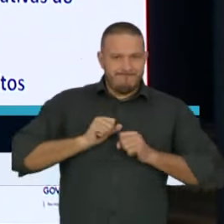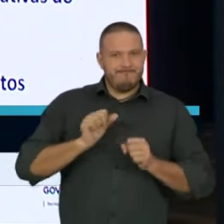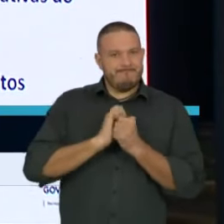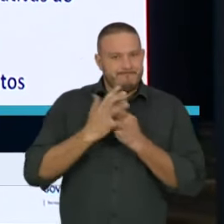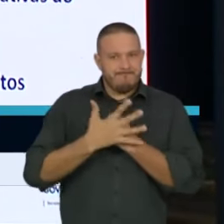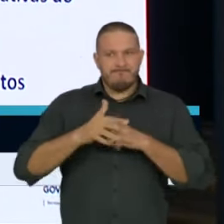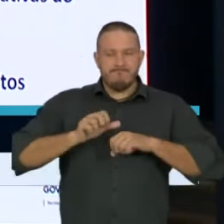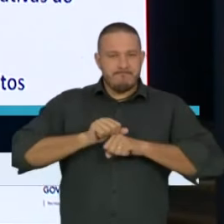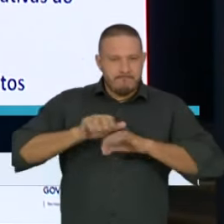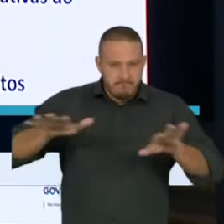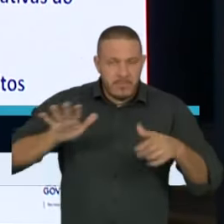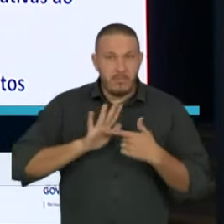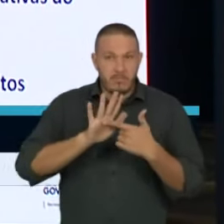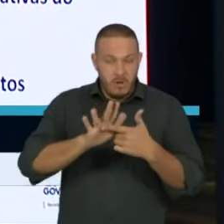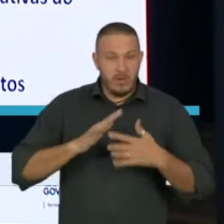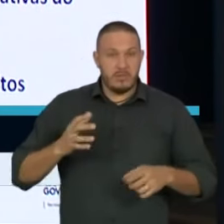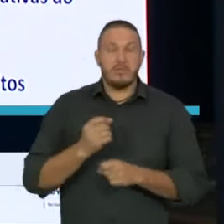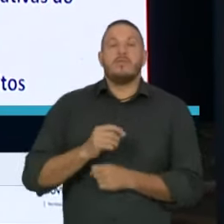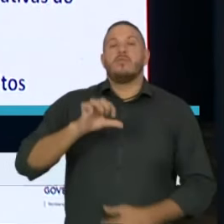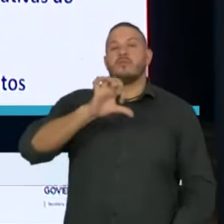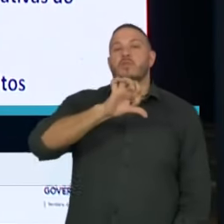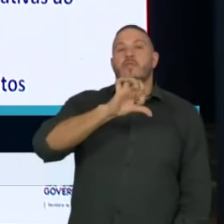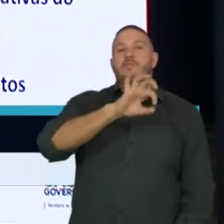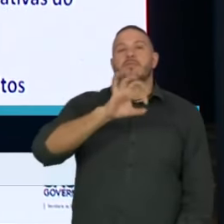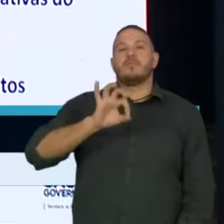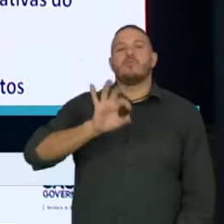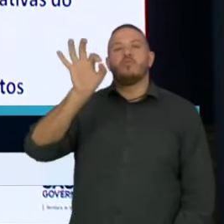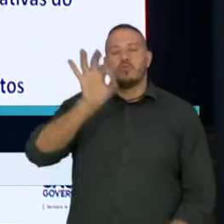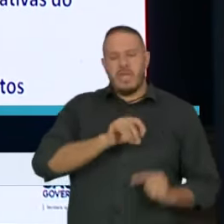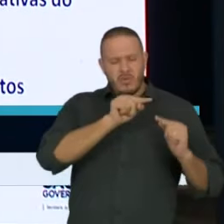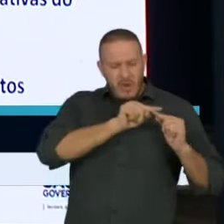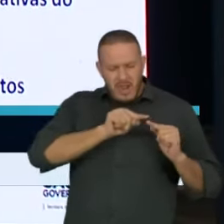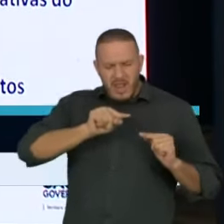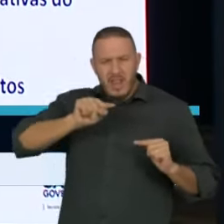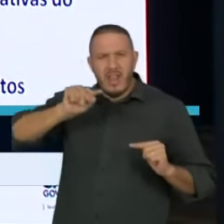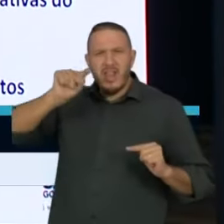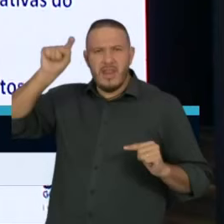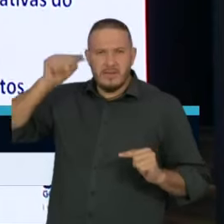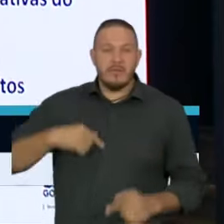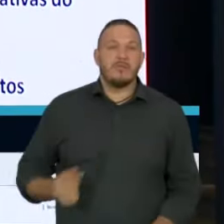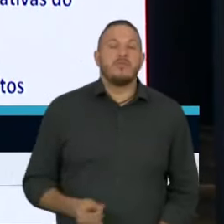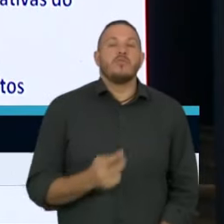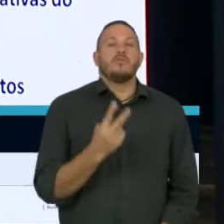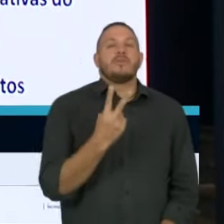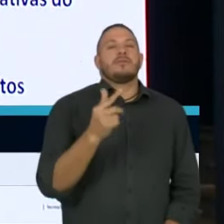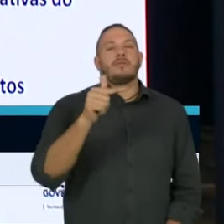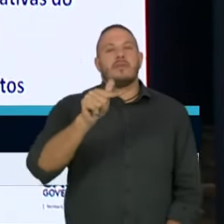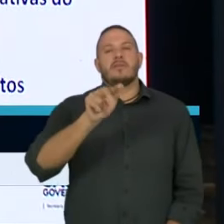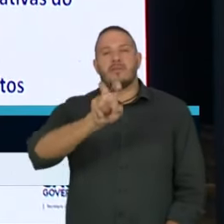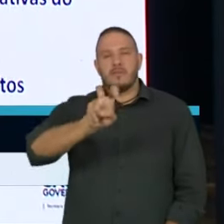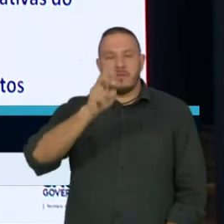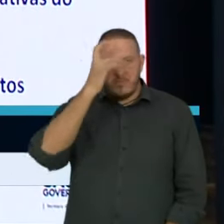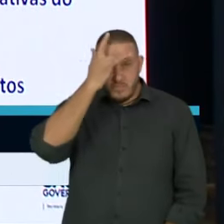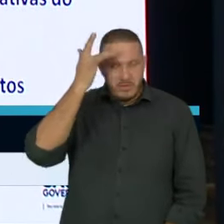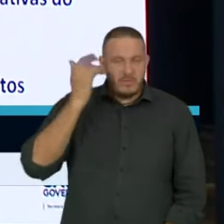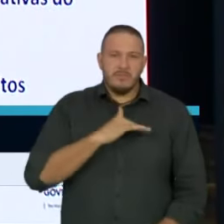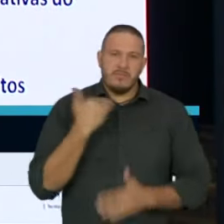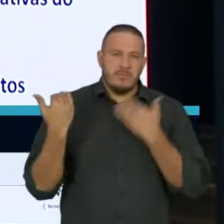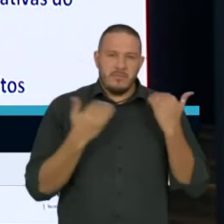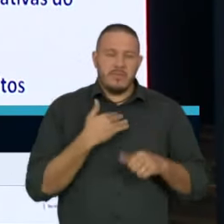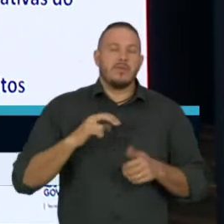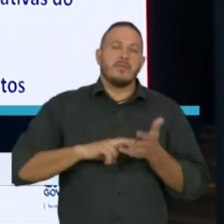início,% de aumento. E os 275 óbitos significam, do início,